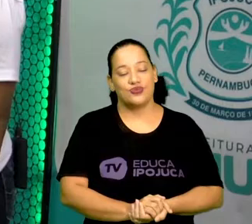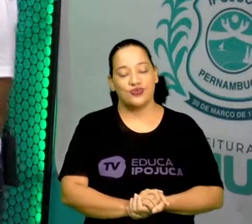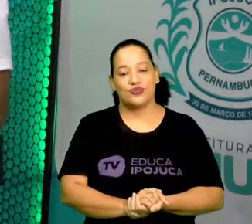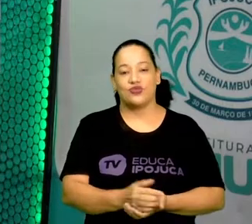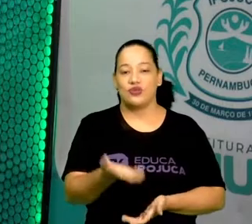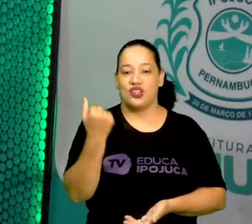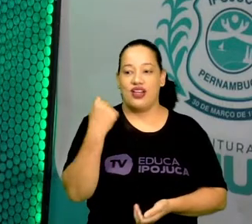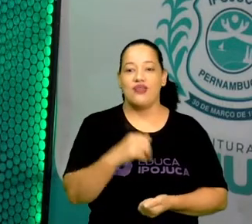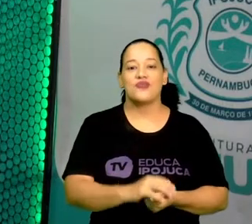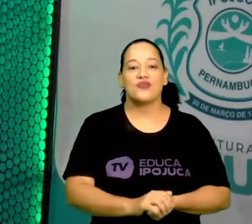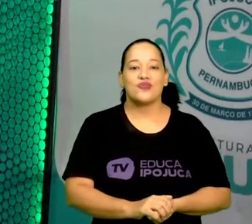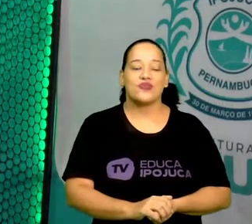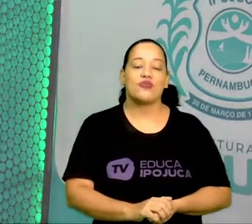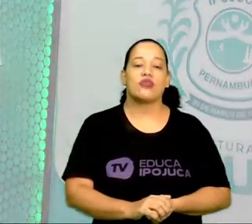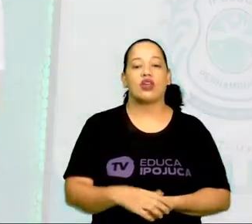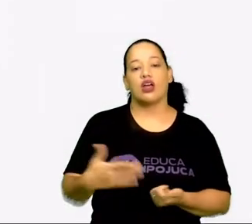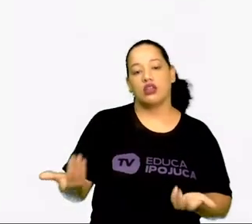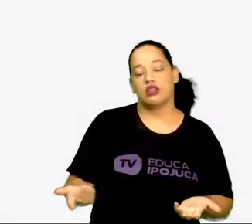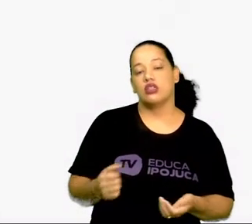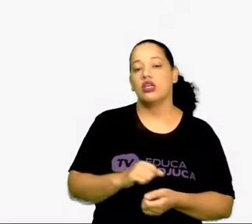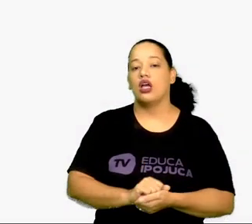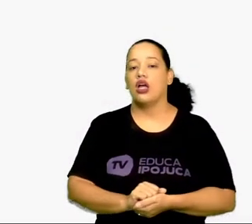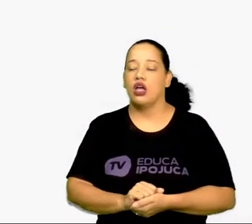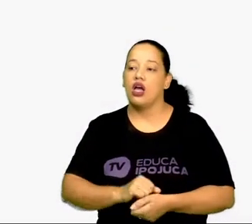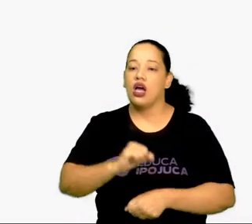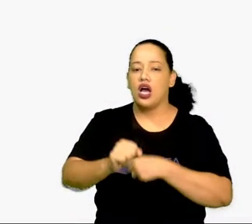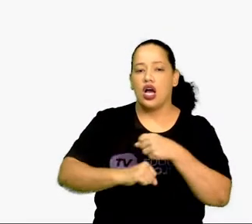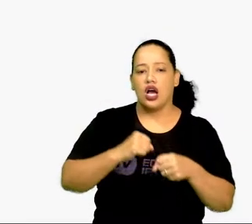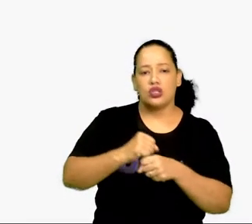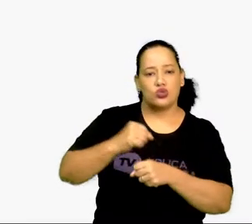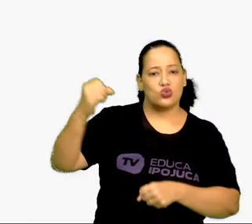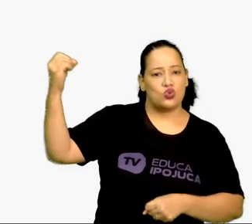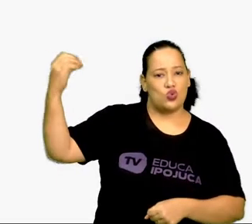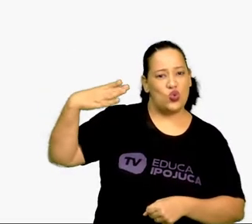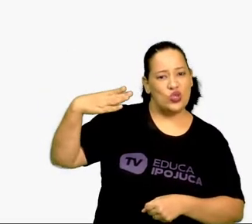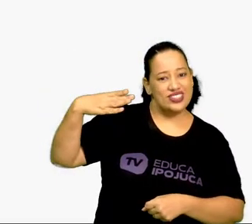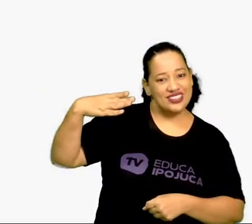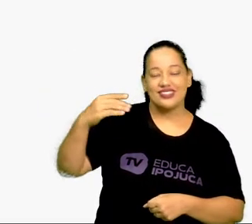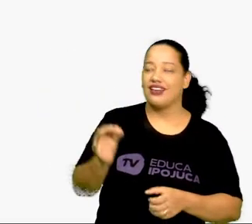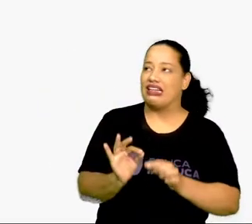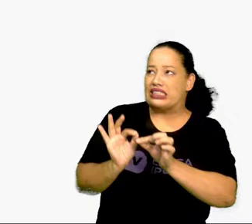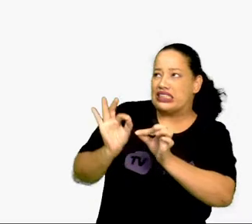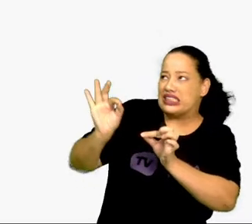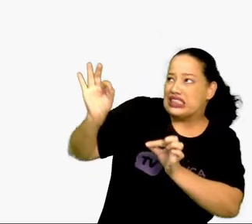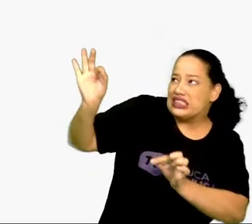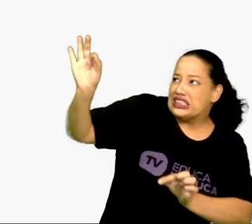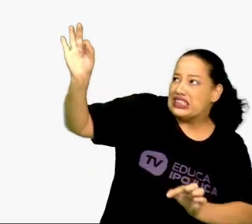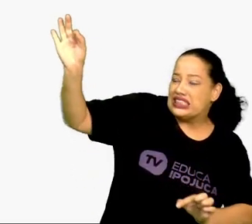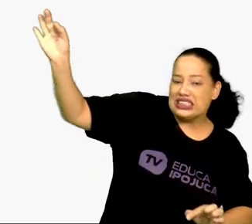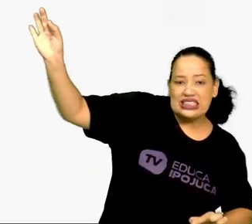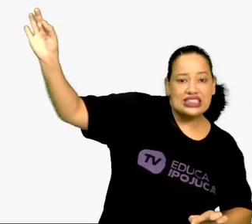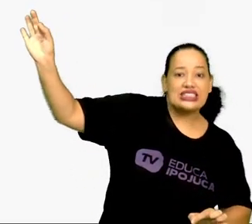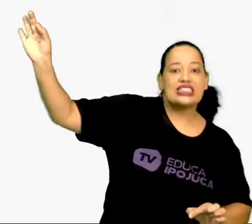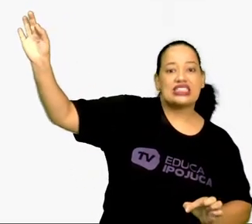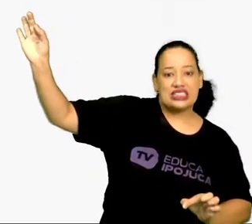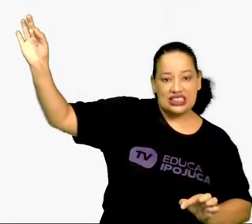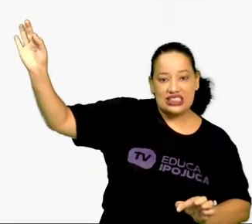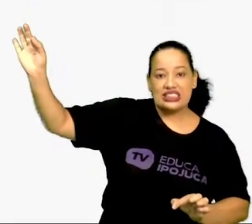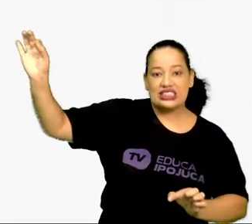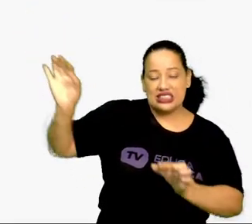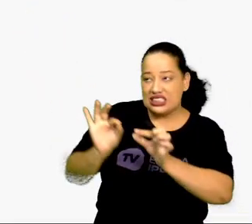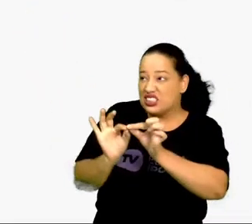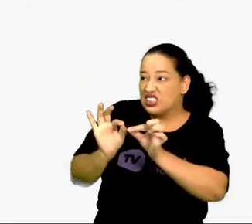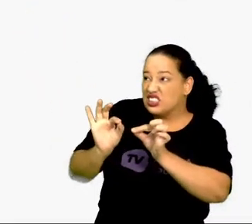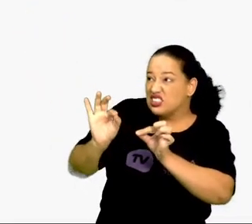Vamos lá. Anos luz. O ano luz é uma unidade de medida de distância que corresponde à